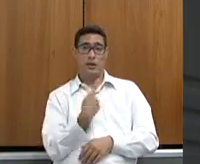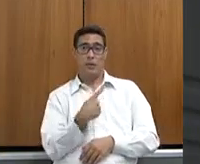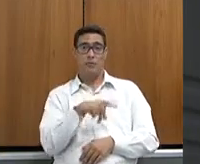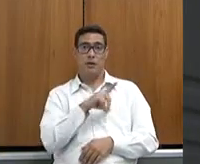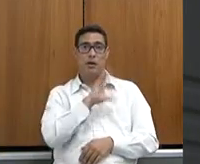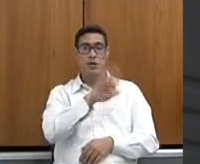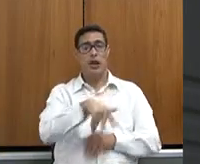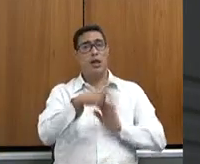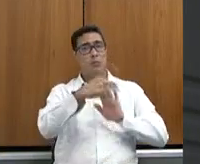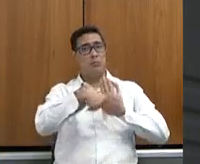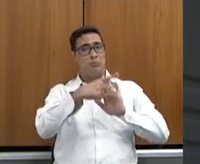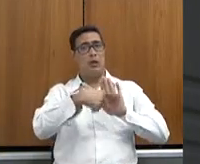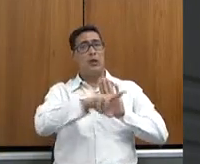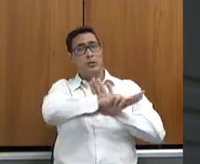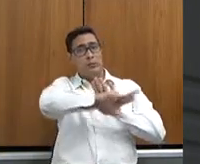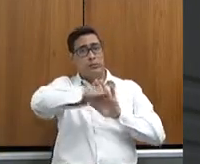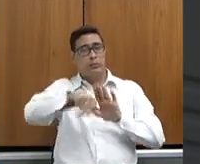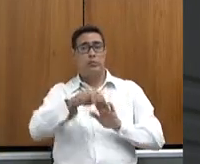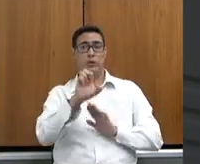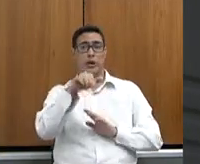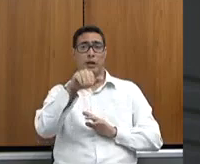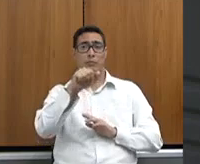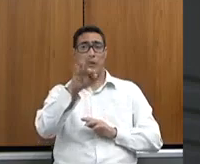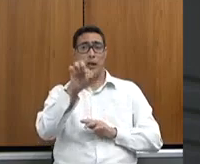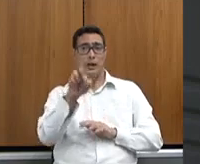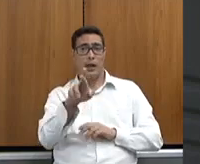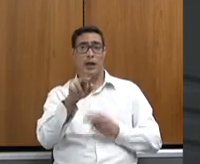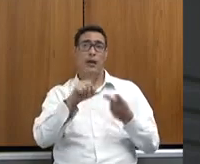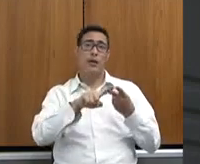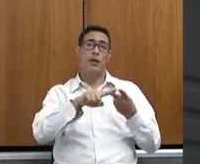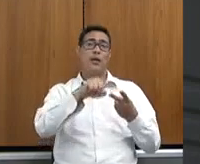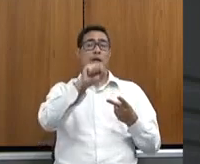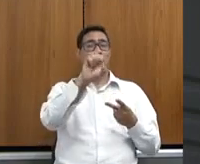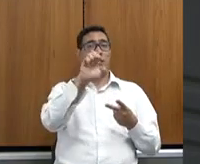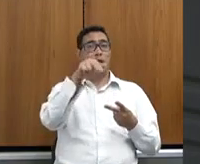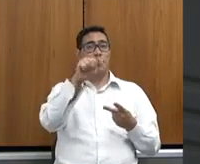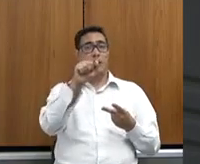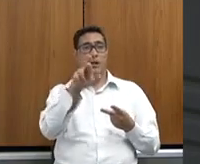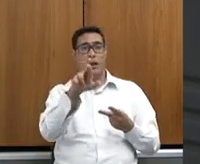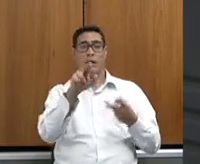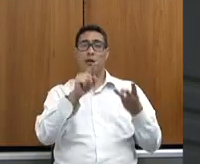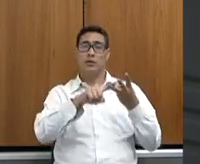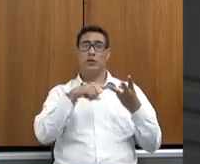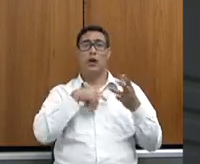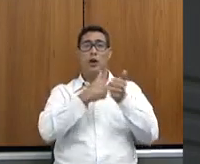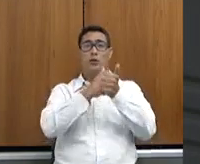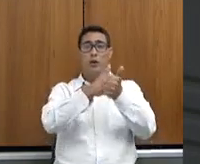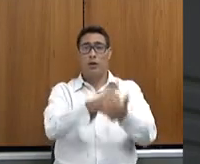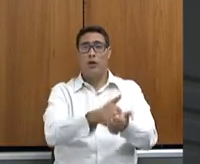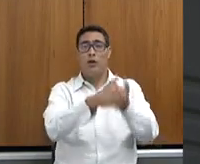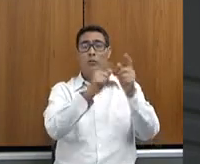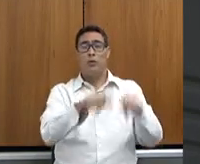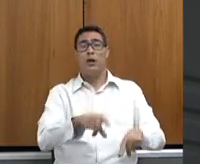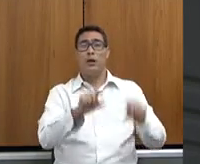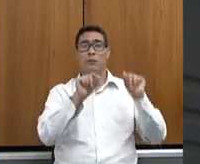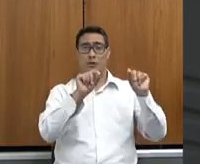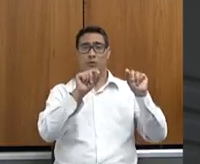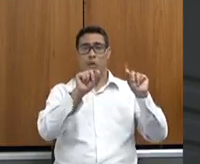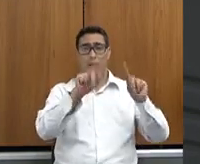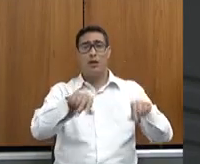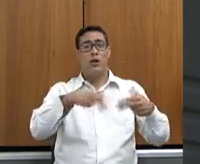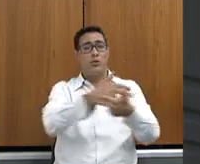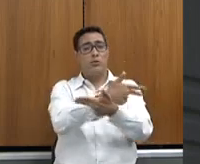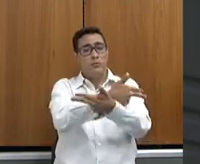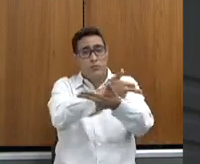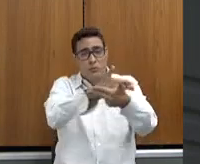da EMATER, nós temos programas aí do SENAR, nós temos acompanhamento que estão com muita resiliência e o